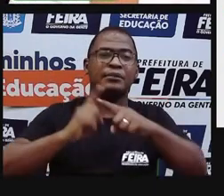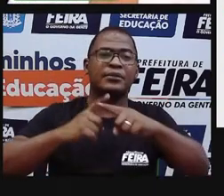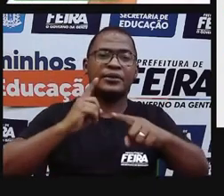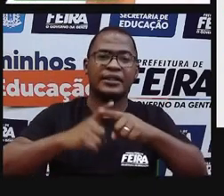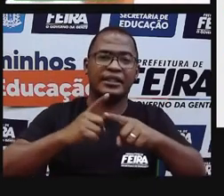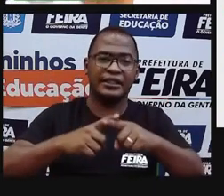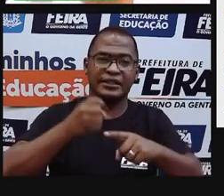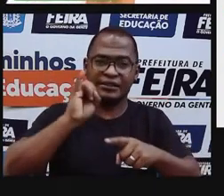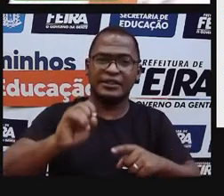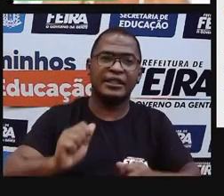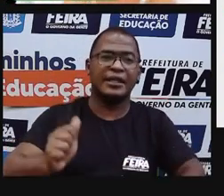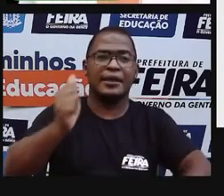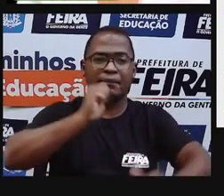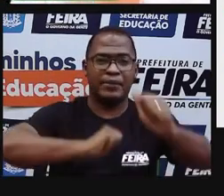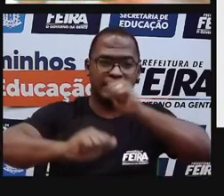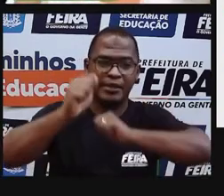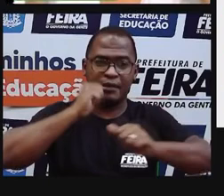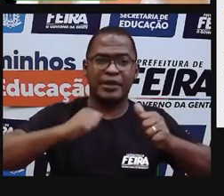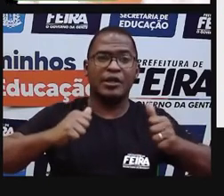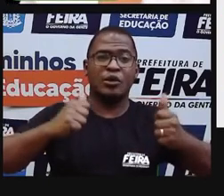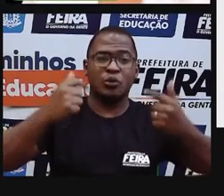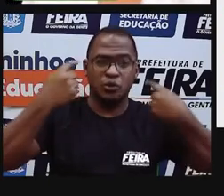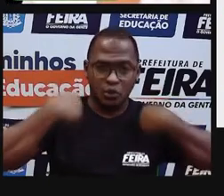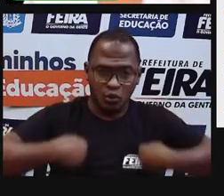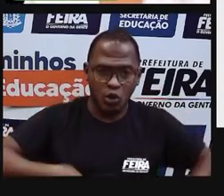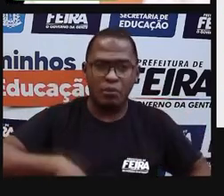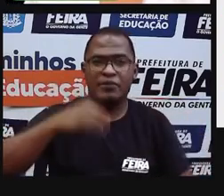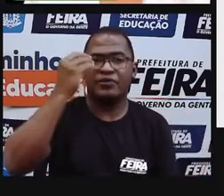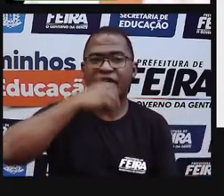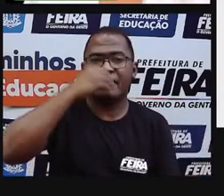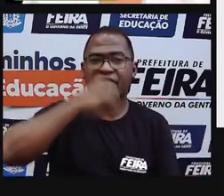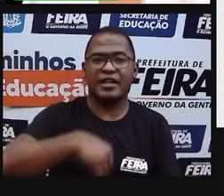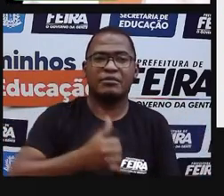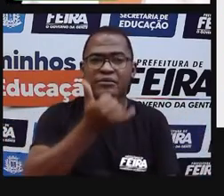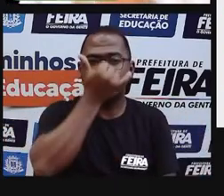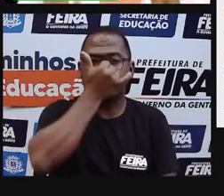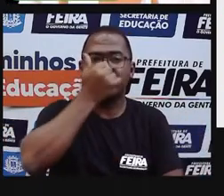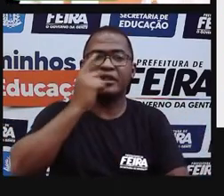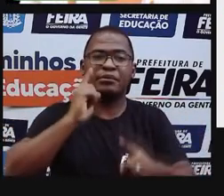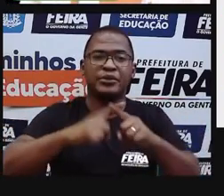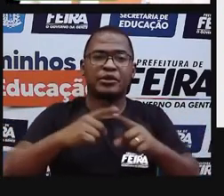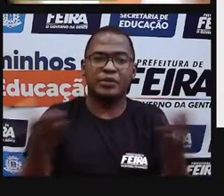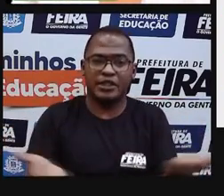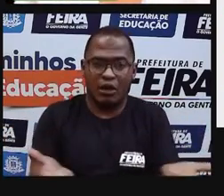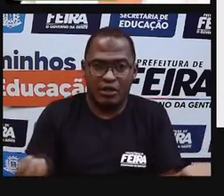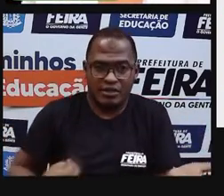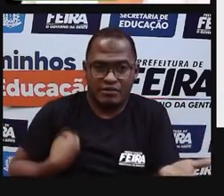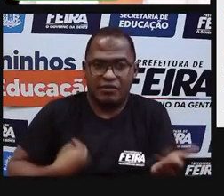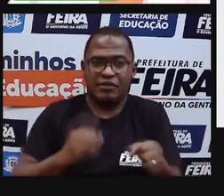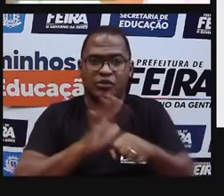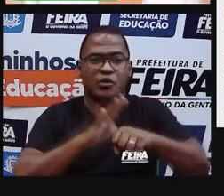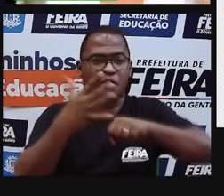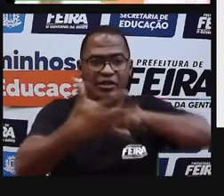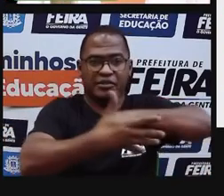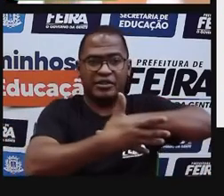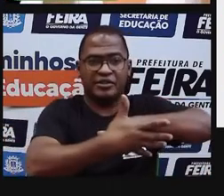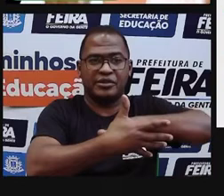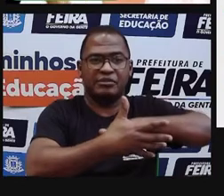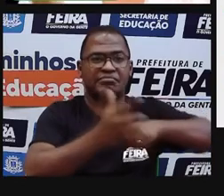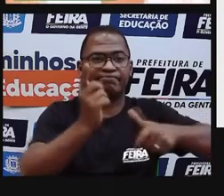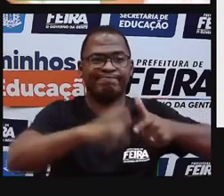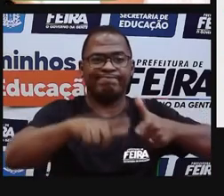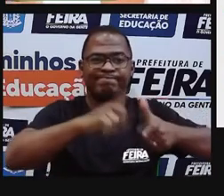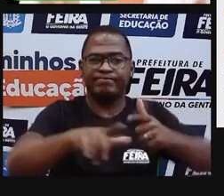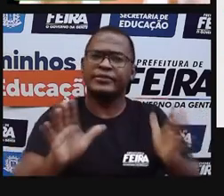prejudicando o nosso sistema também, nossa defesa. Nós estamos num momento muito delicado. Então, claro, né, que a gente não vai ser radical. Sei que de vez em quando,